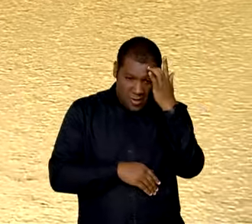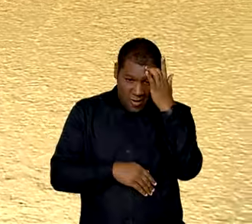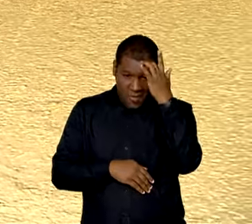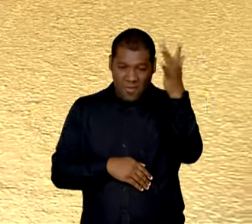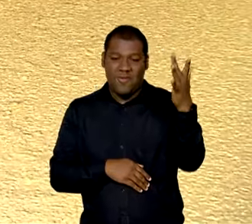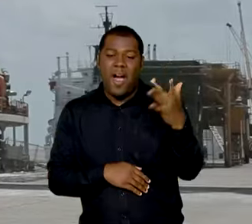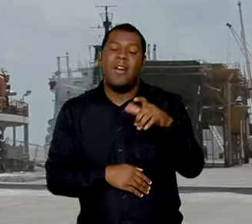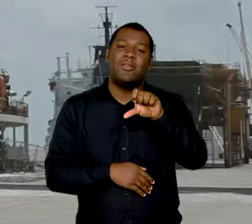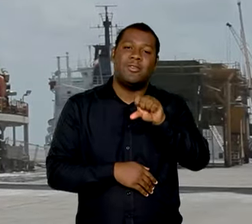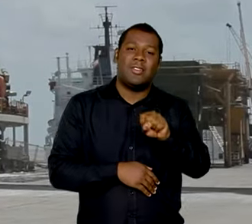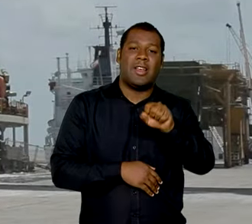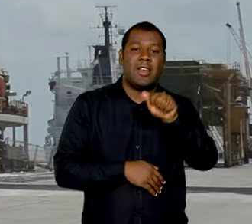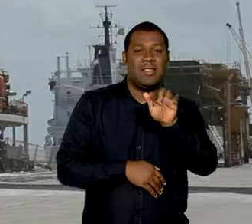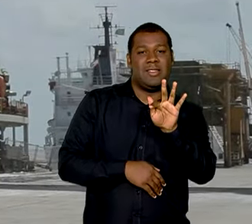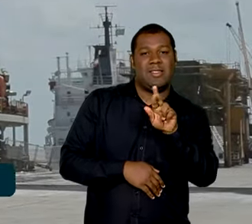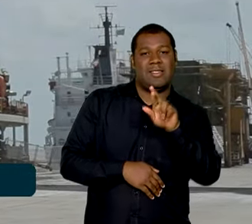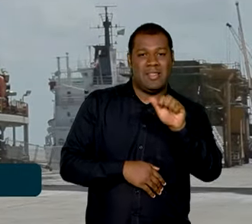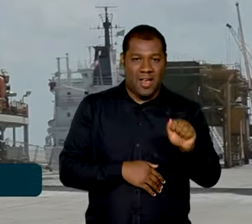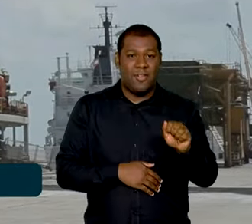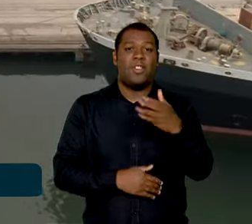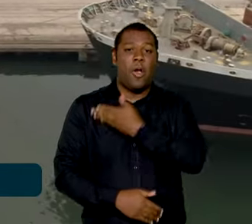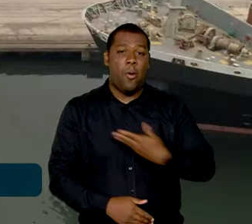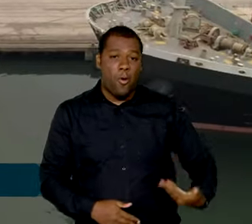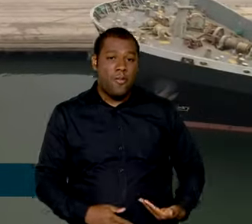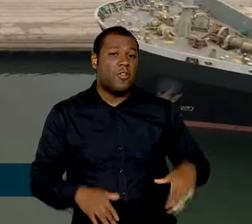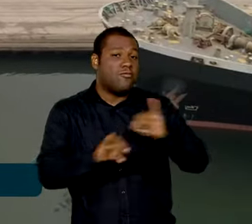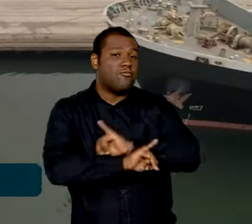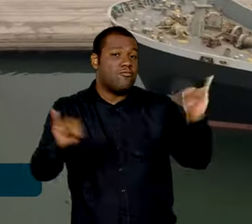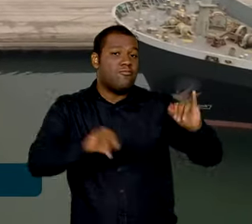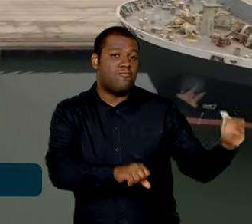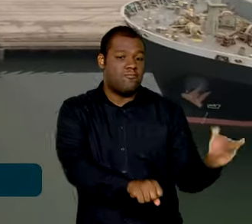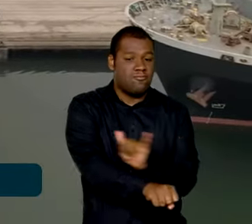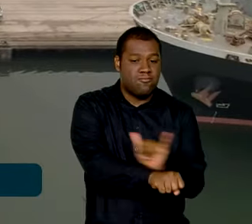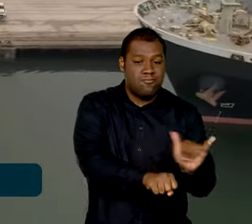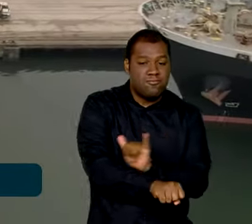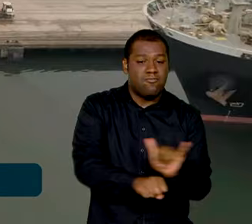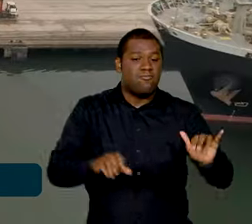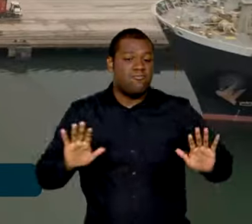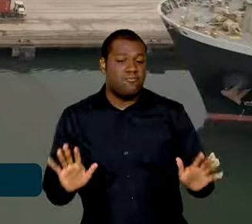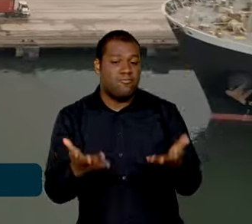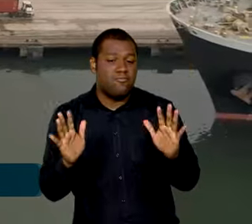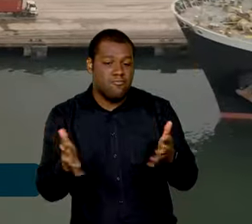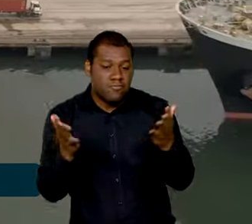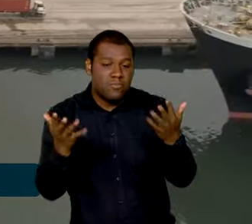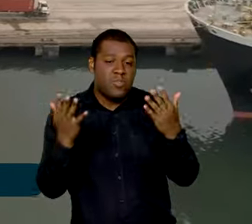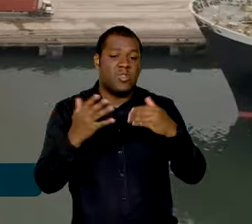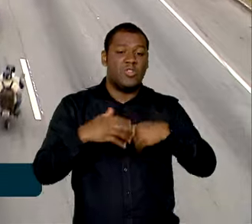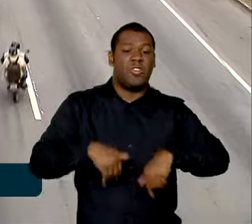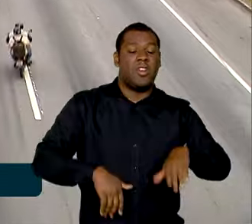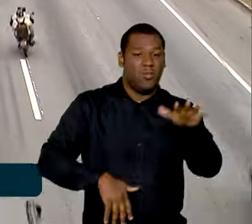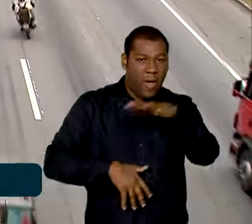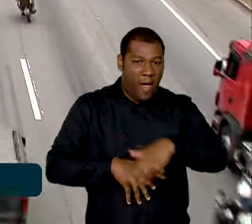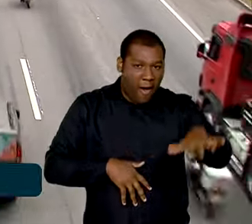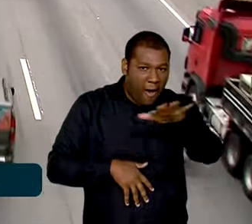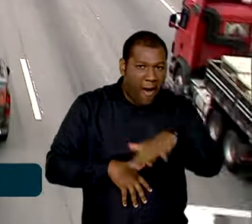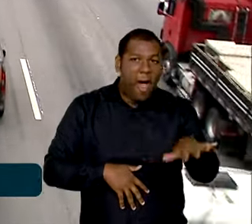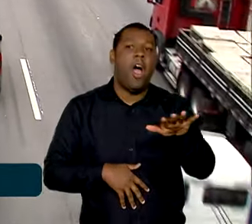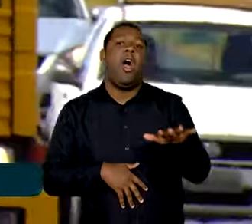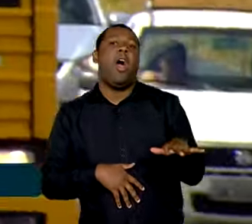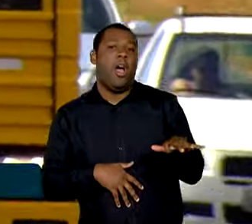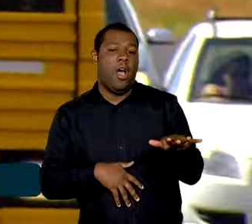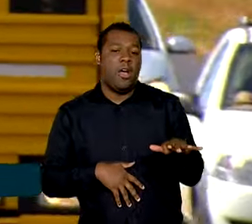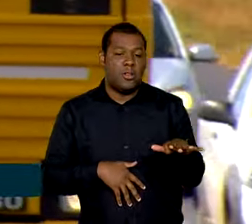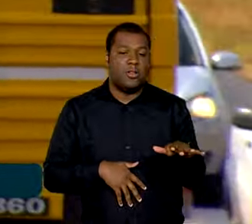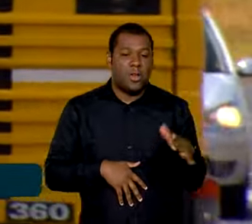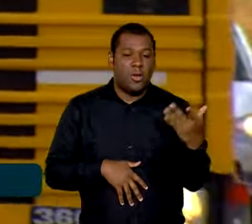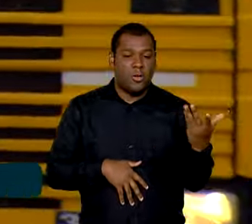dessa safra, o governo anunciou medidas para impulsionar os principais corredores logísticos que cortam o país